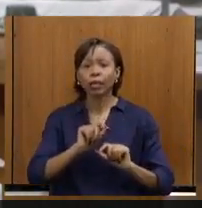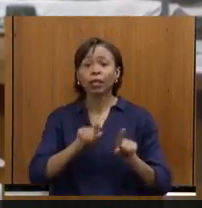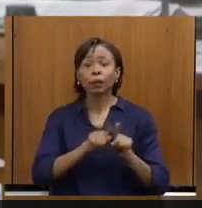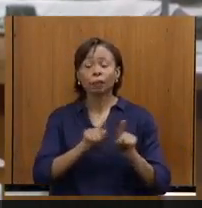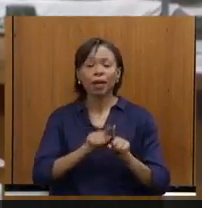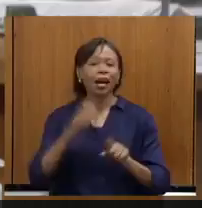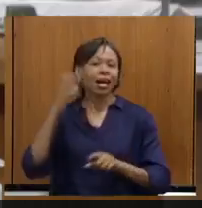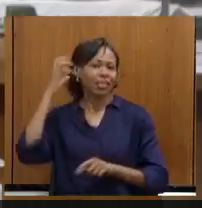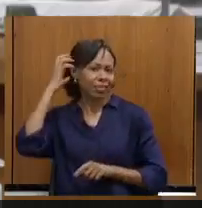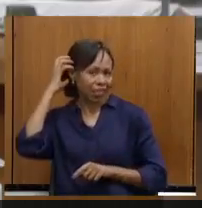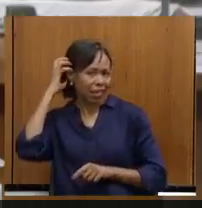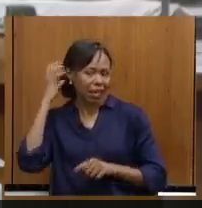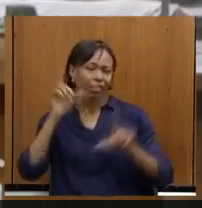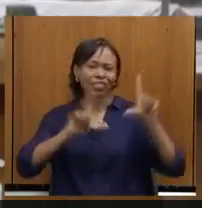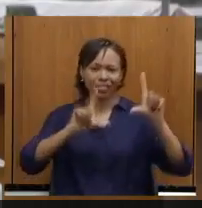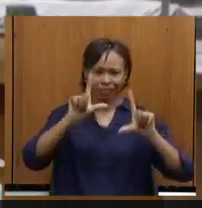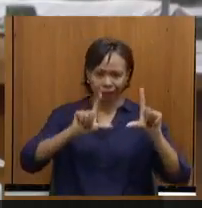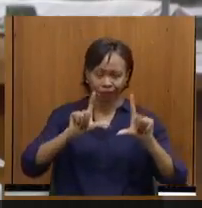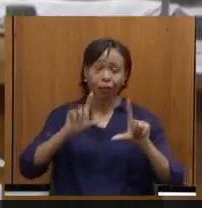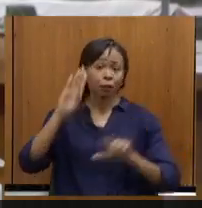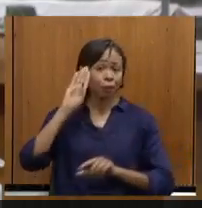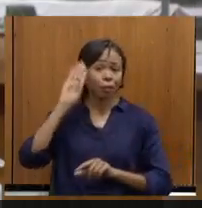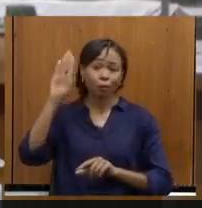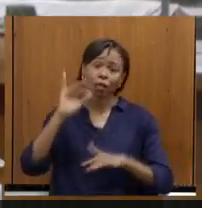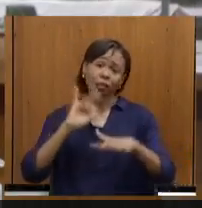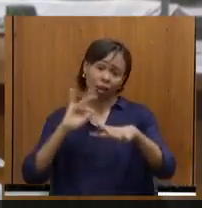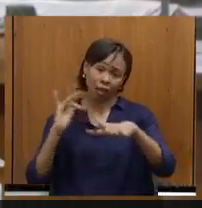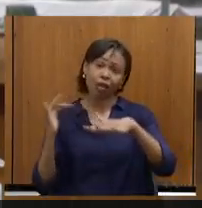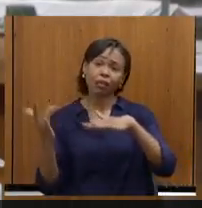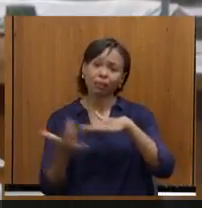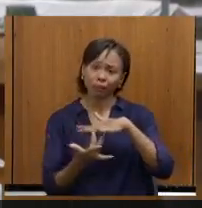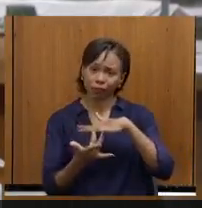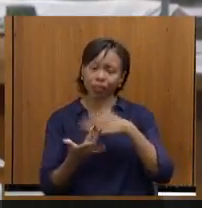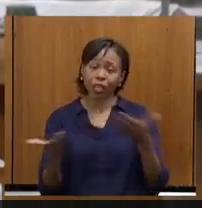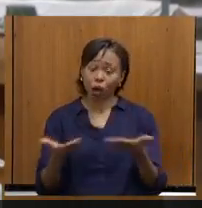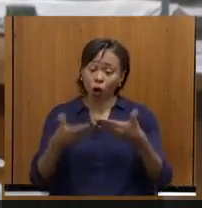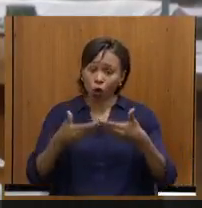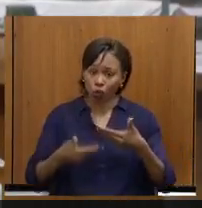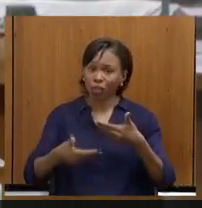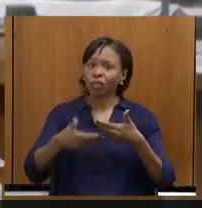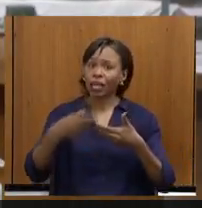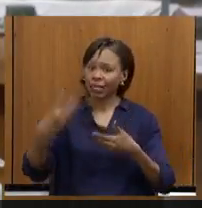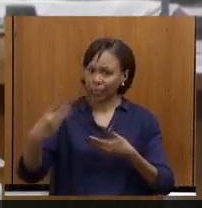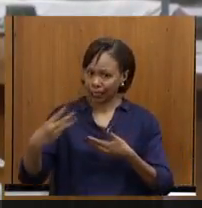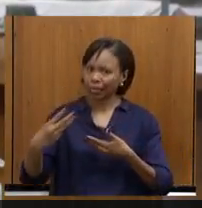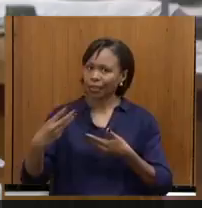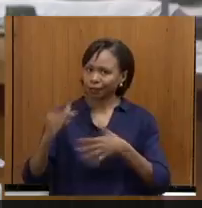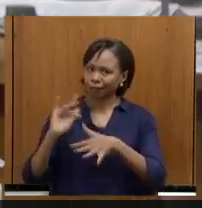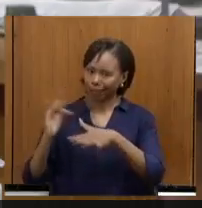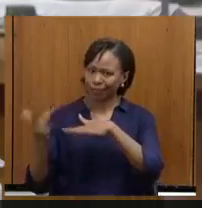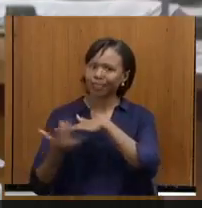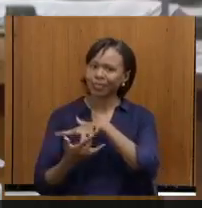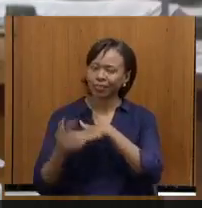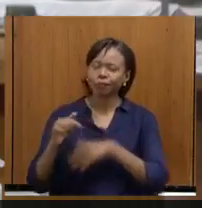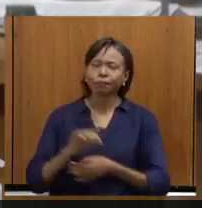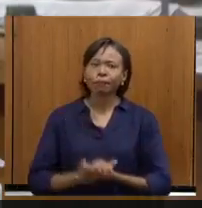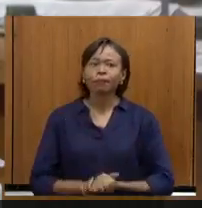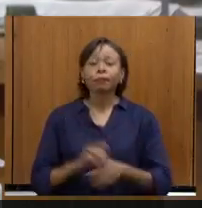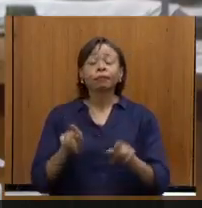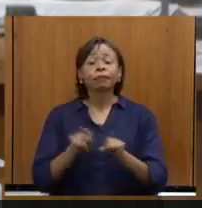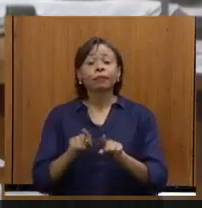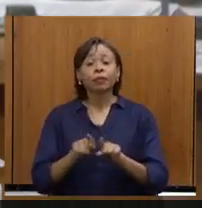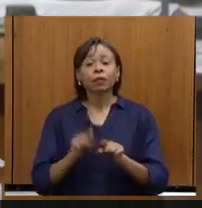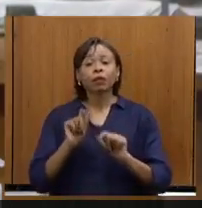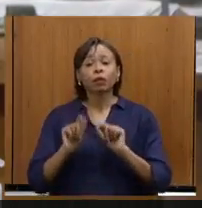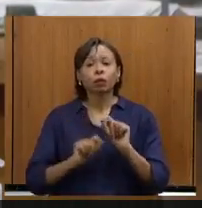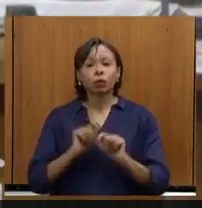rádios já segmentada, e, sobretudo, nas redes sociais, que a gente inicia agora, que é a terceira parte. E também o